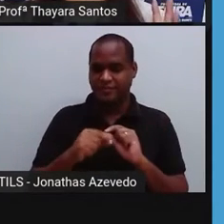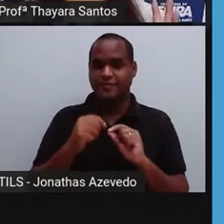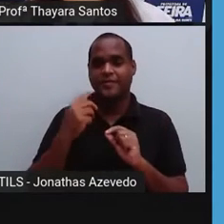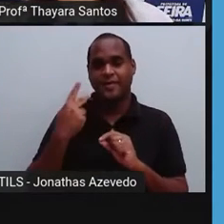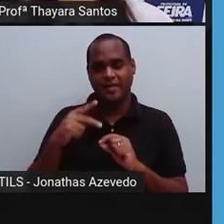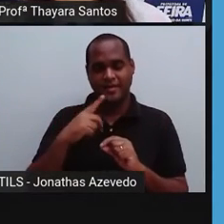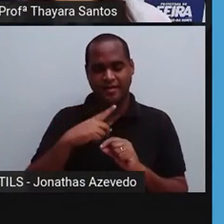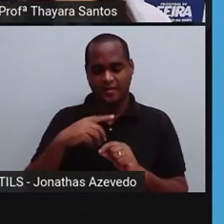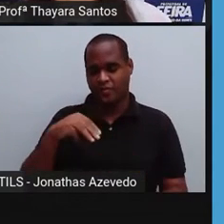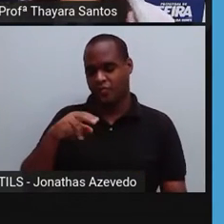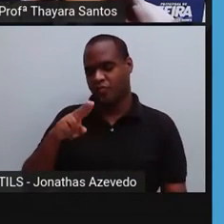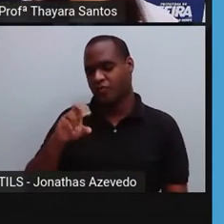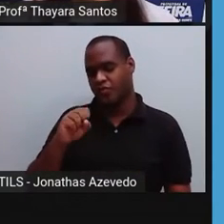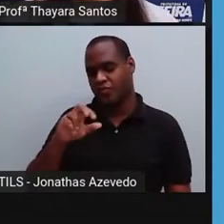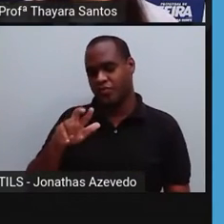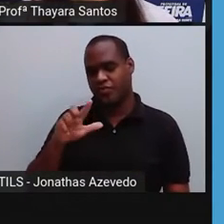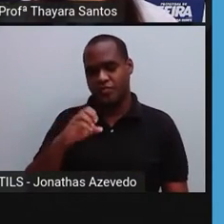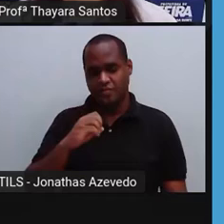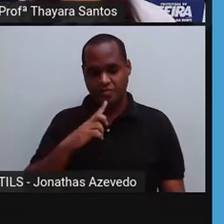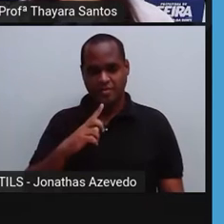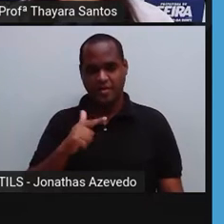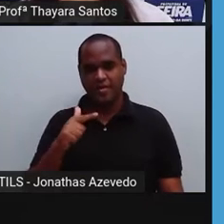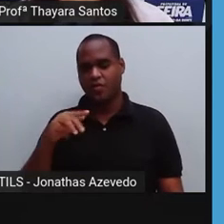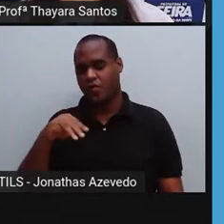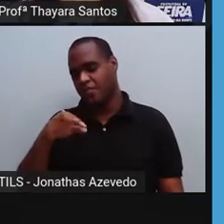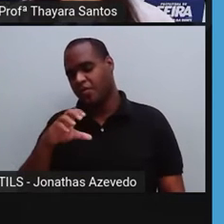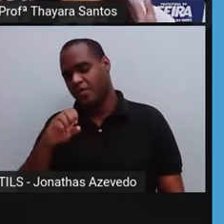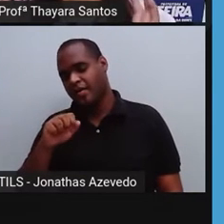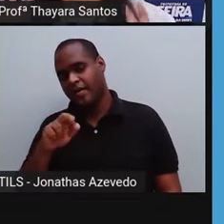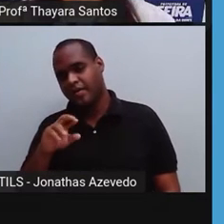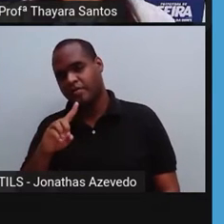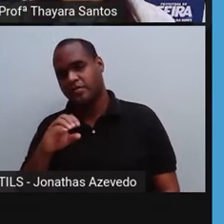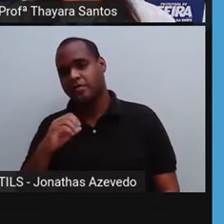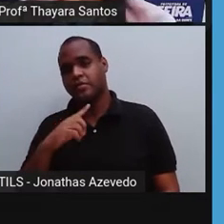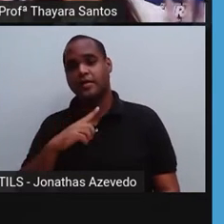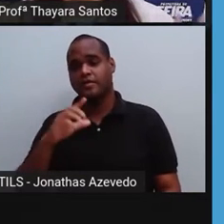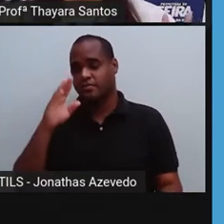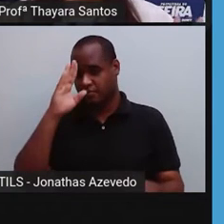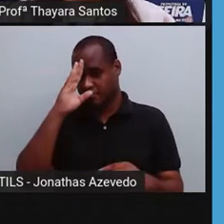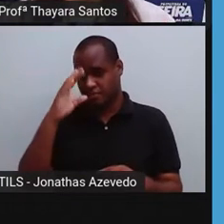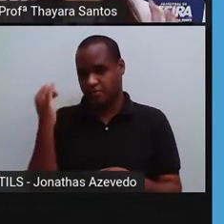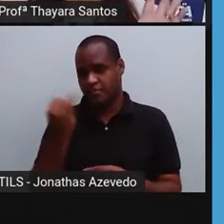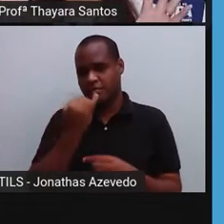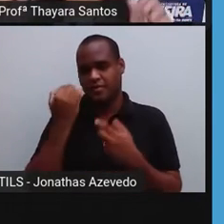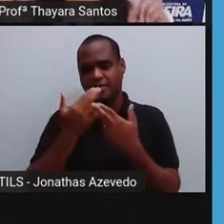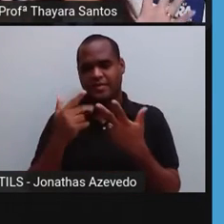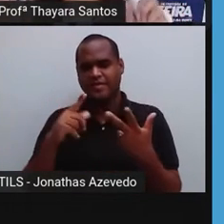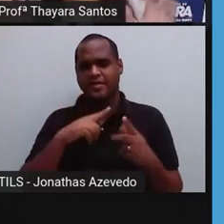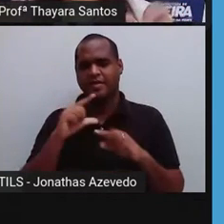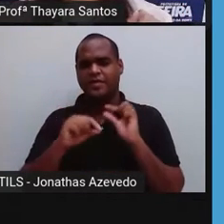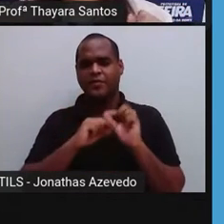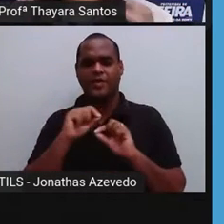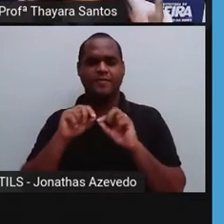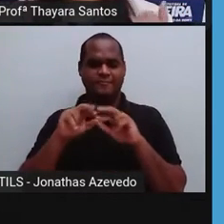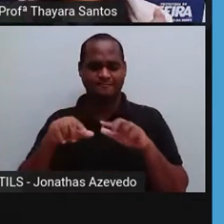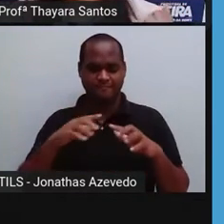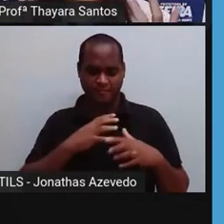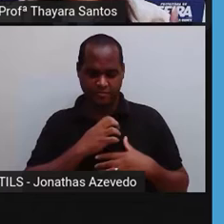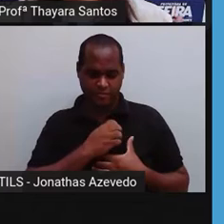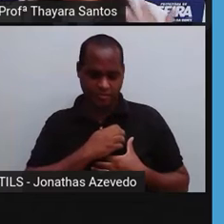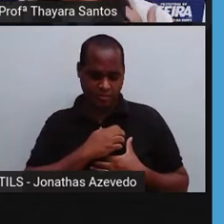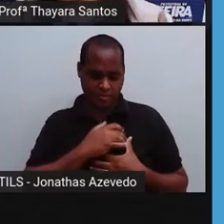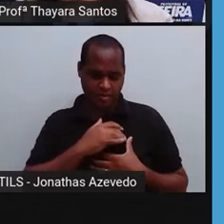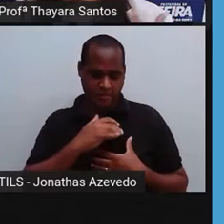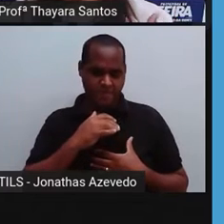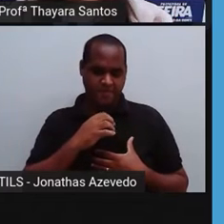gente chama de músculo cardíaco ou miocárdio. Esse coração, a função dele, como todo músculo, é contrair. E esse